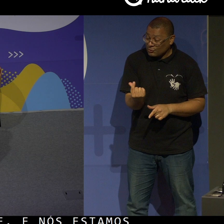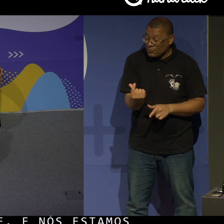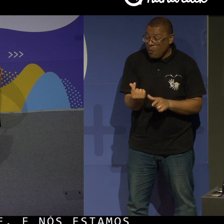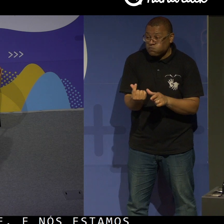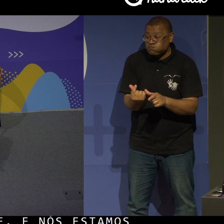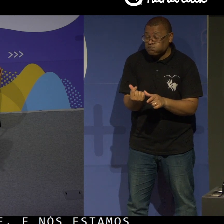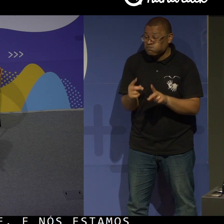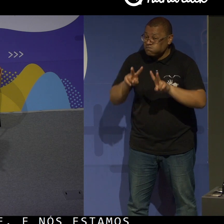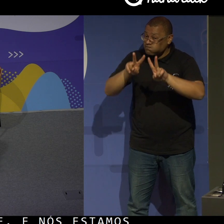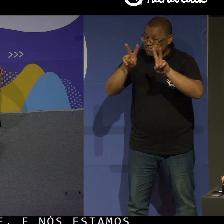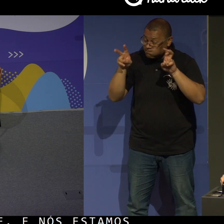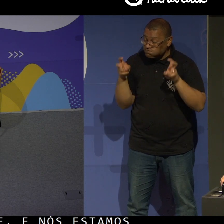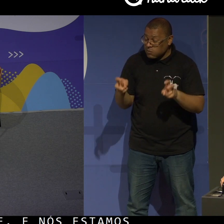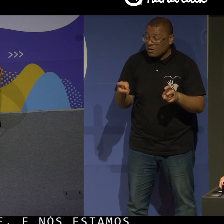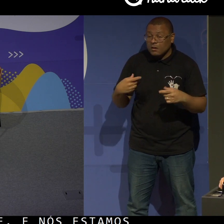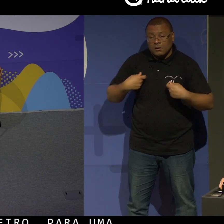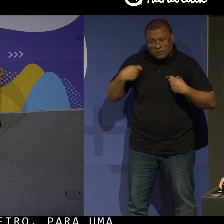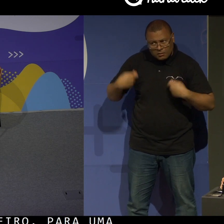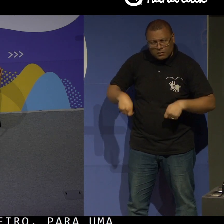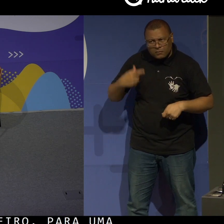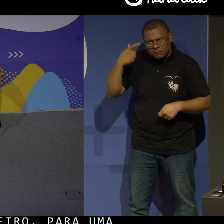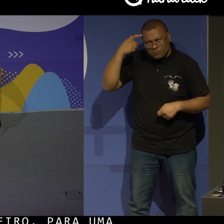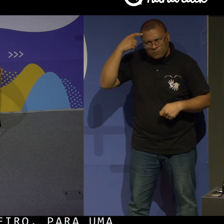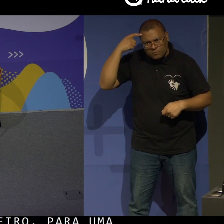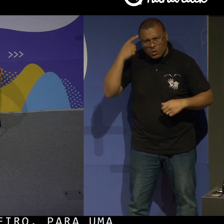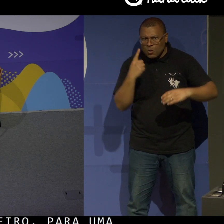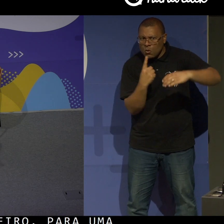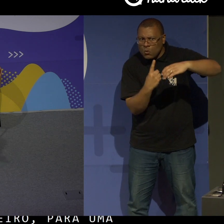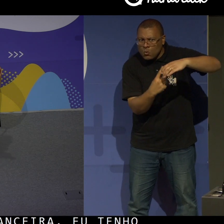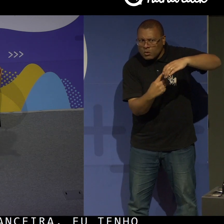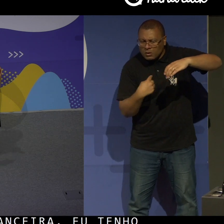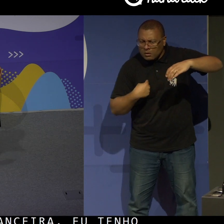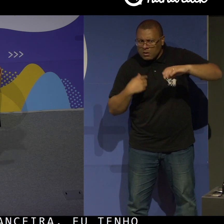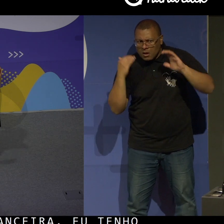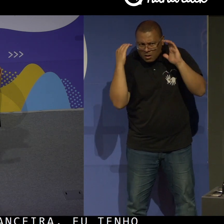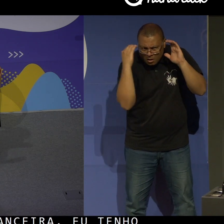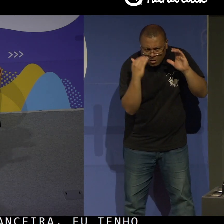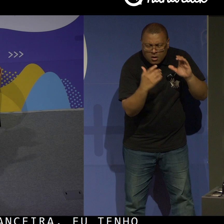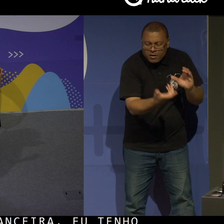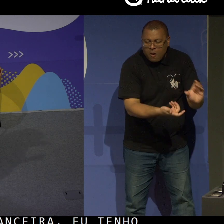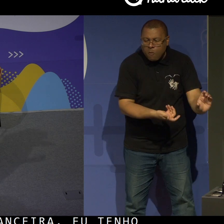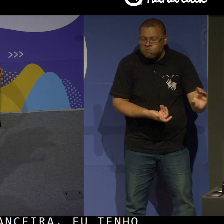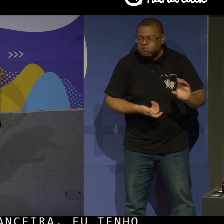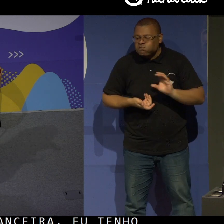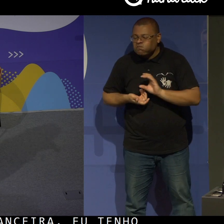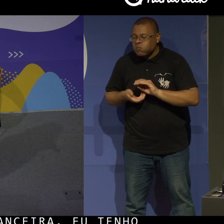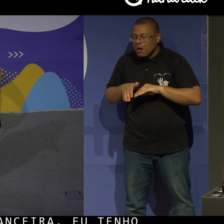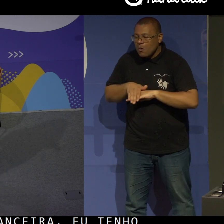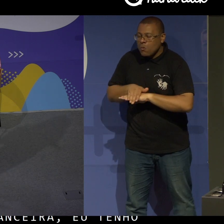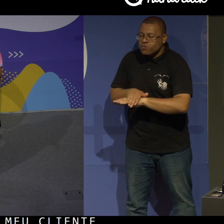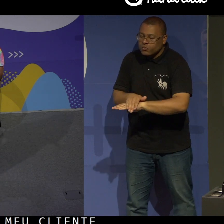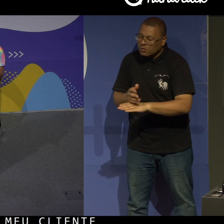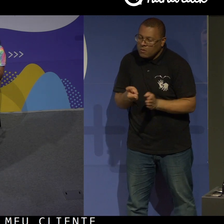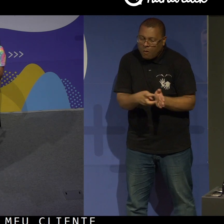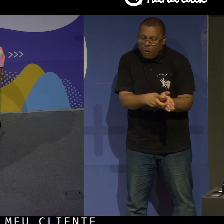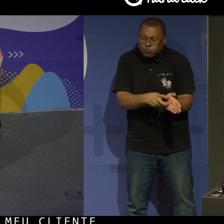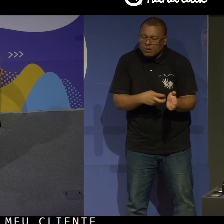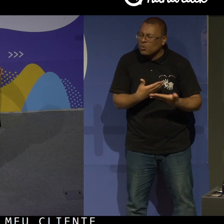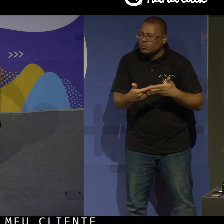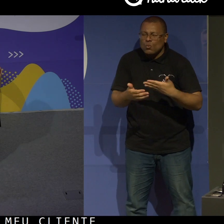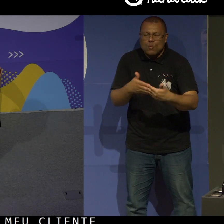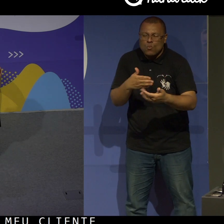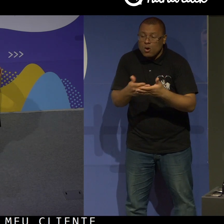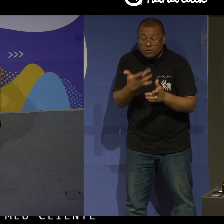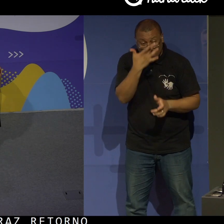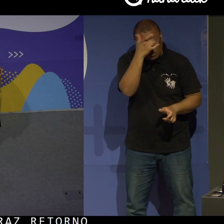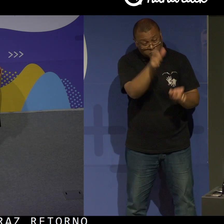eu tenho que respeitar o meu cliente, por quê? Porque ele me traz retorno financeiro, independente do retorno que ele traga, qualquer